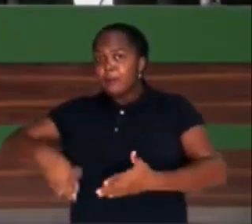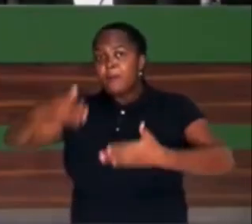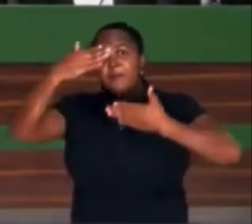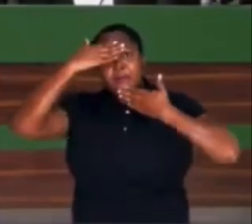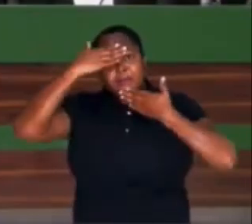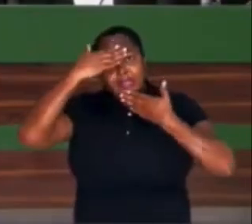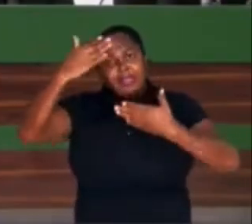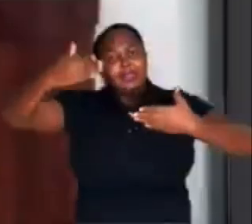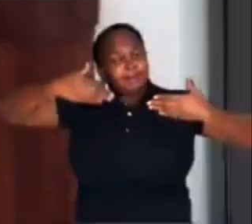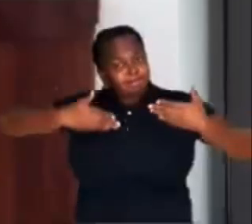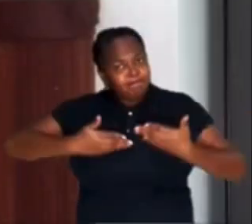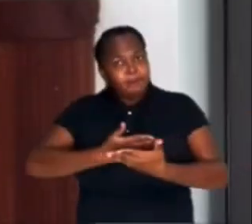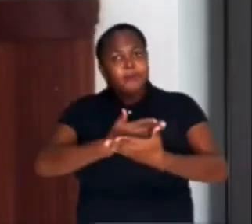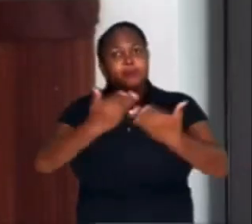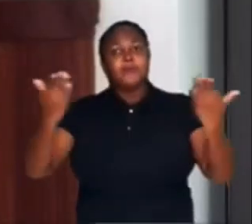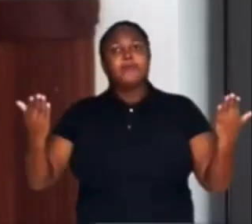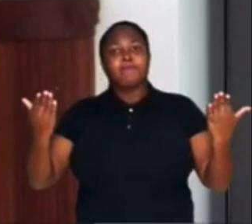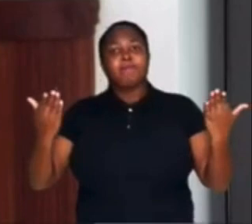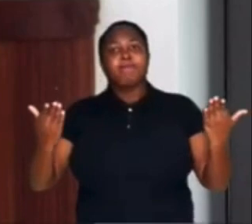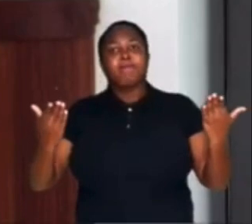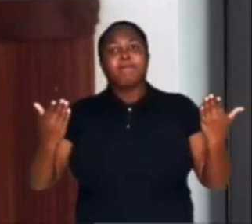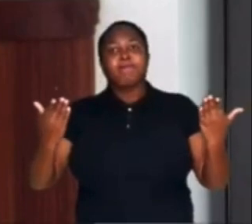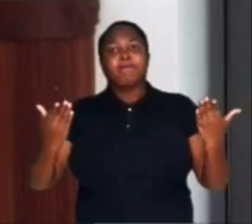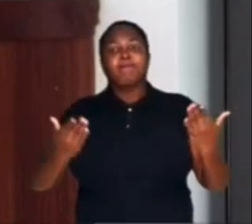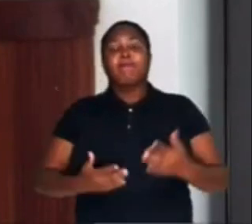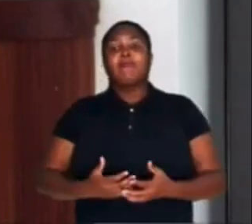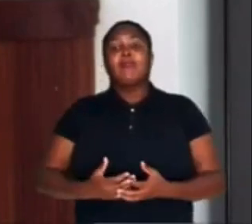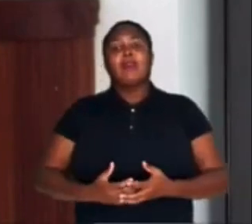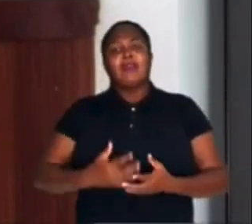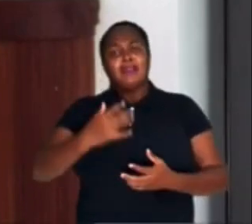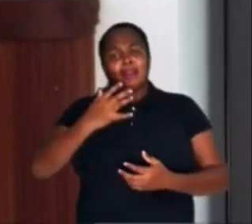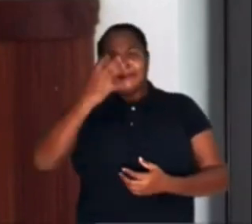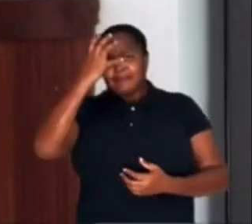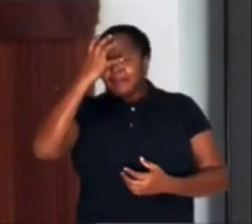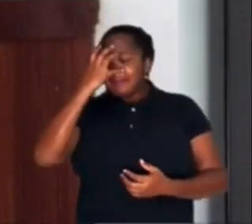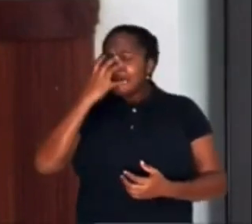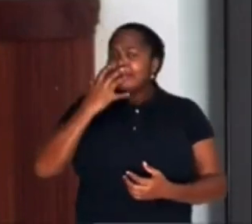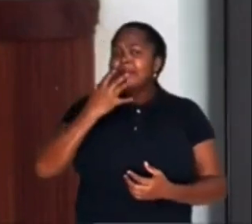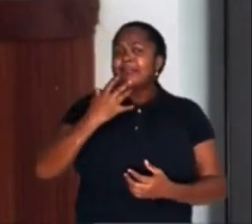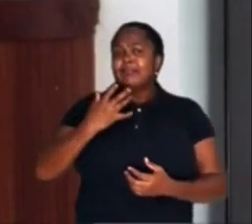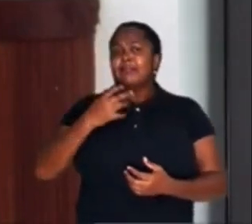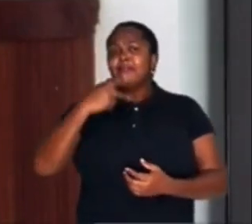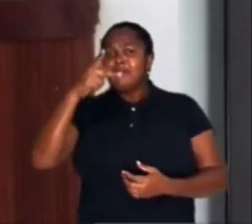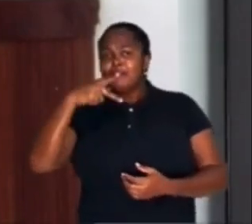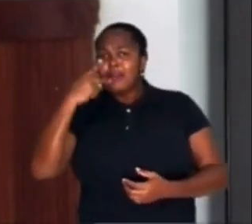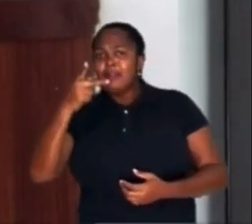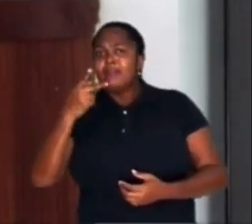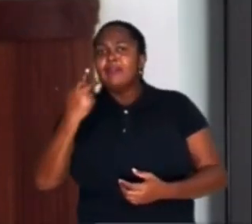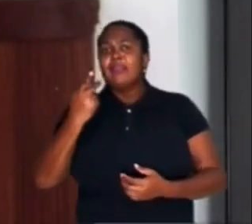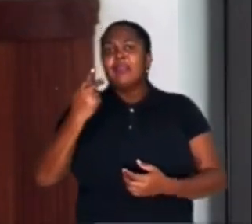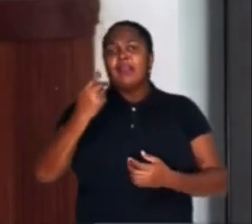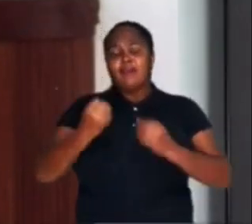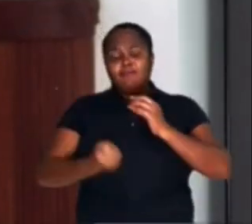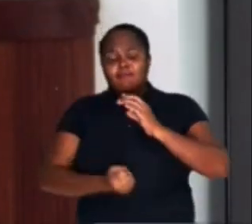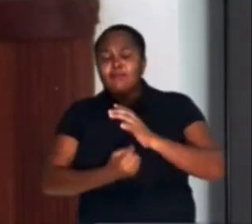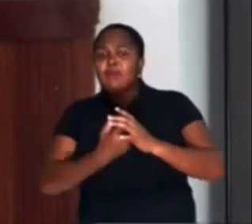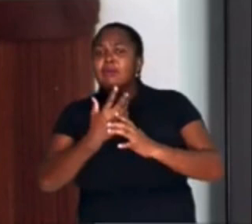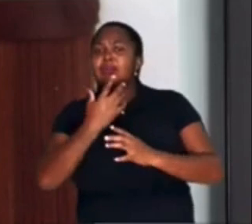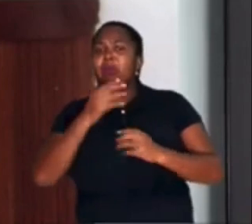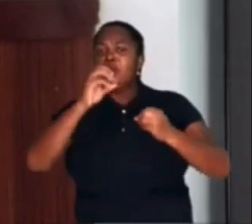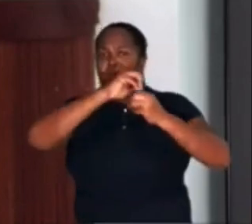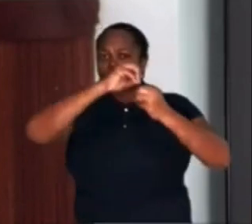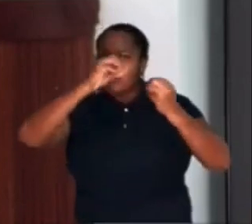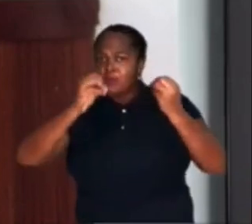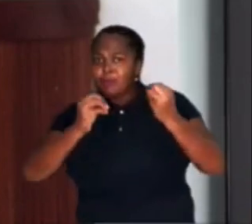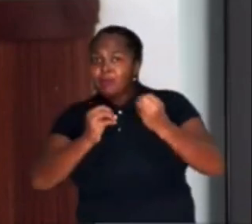Sinceramente, ao longo dos 16 anos de existência do Blog do Gusmão, em vários momentos, duvidei que esta